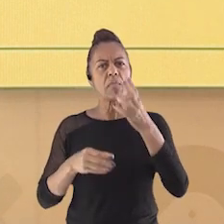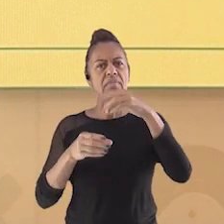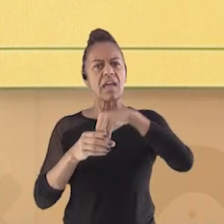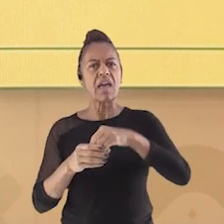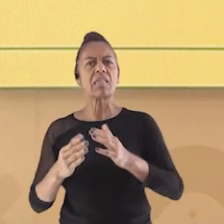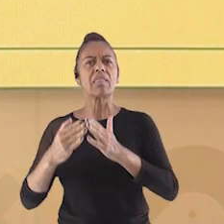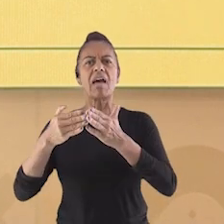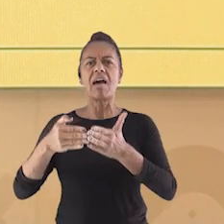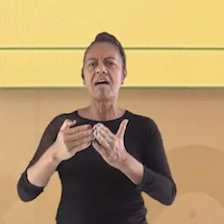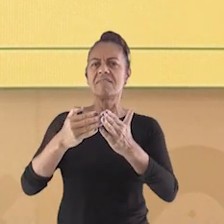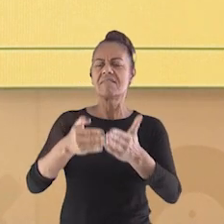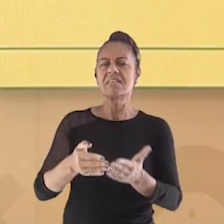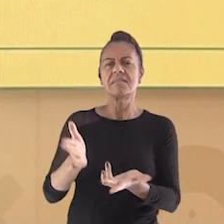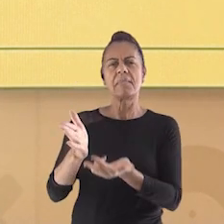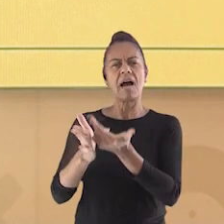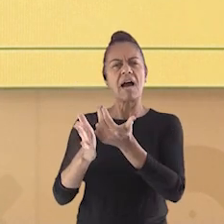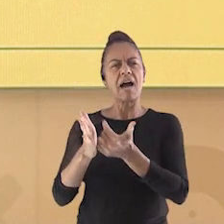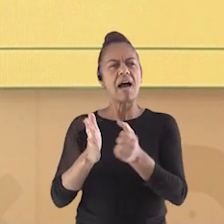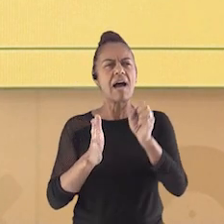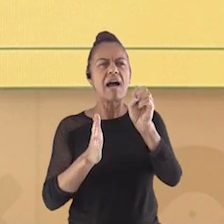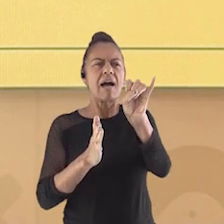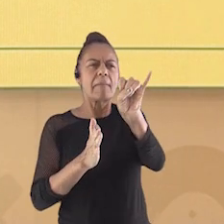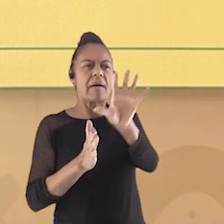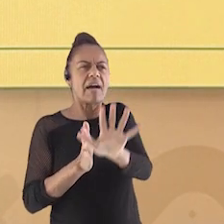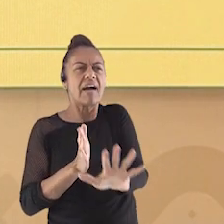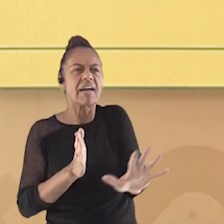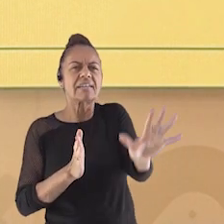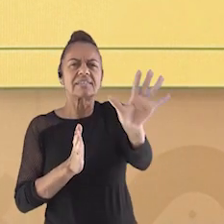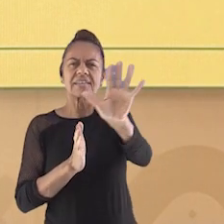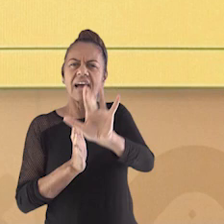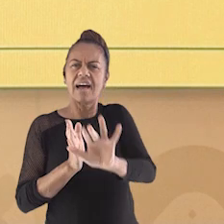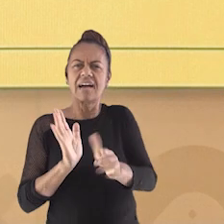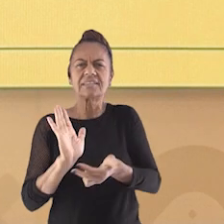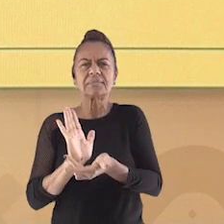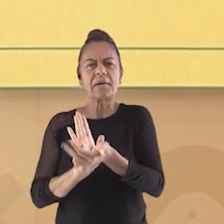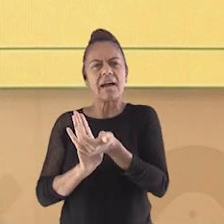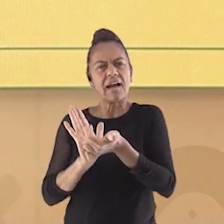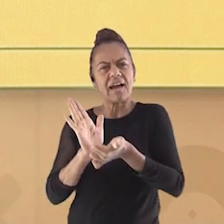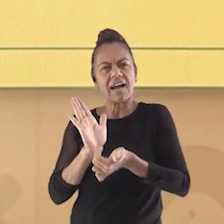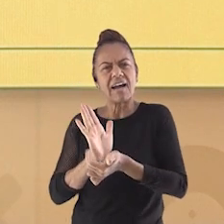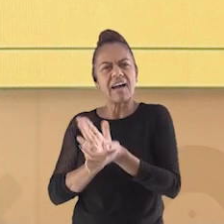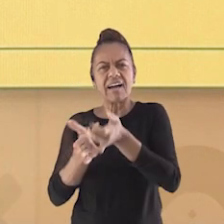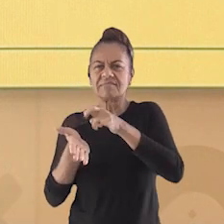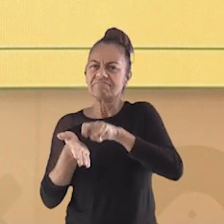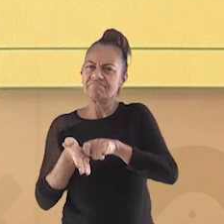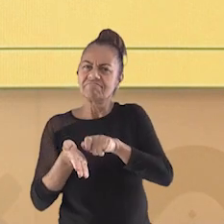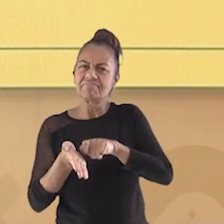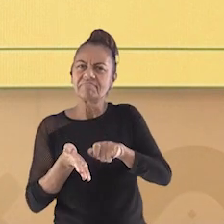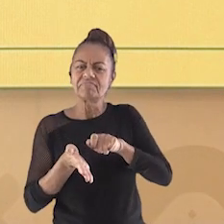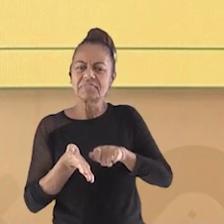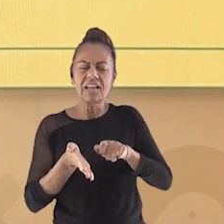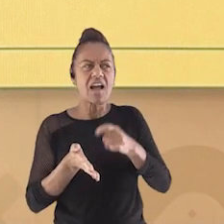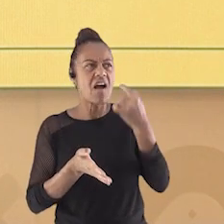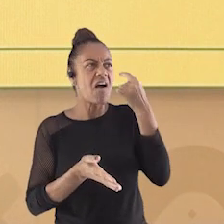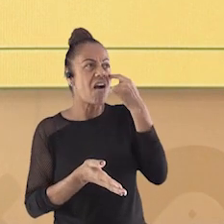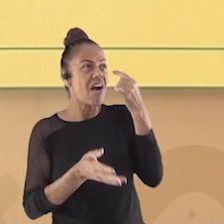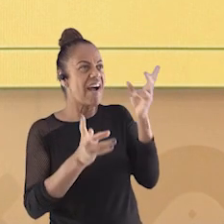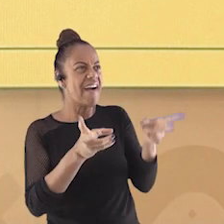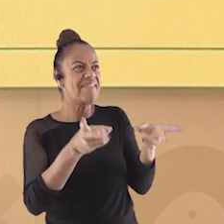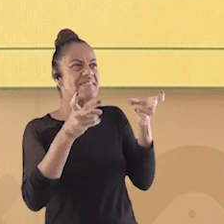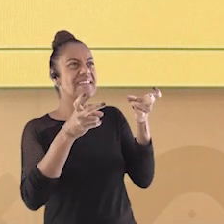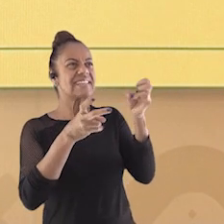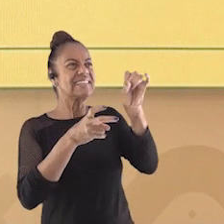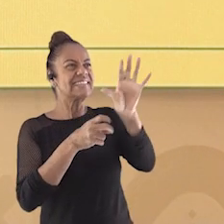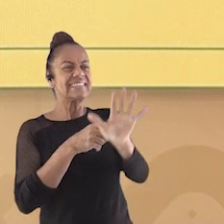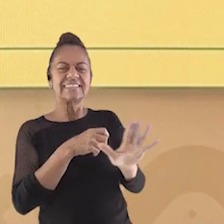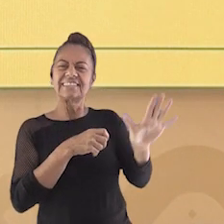as paisagens e os relevos dos lugares, sempre através de desenhos e escritas, como nós podemos perceber